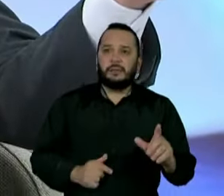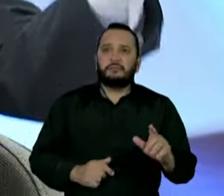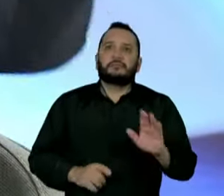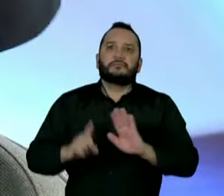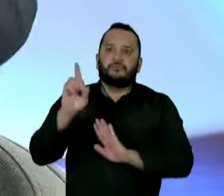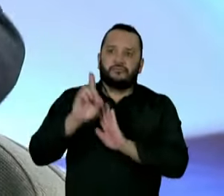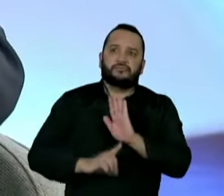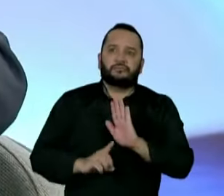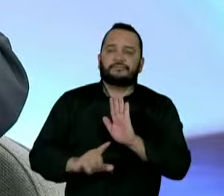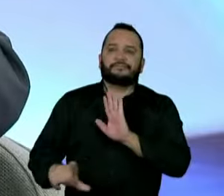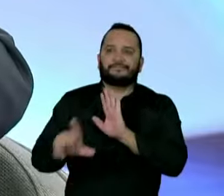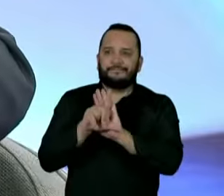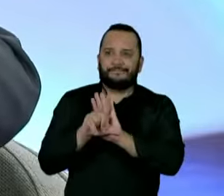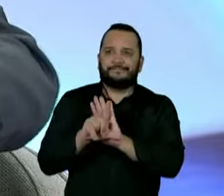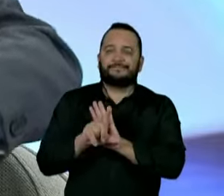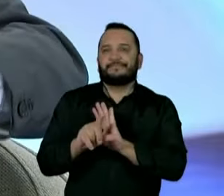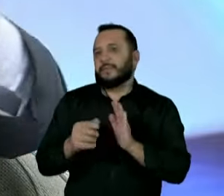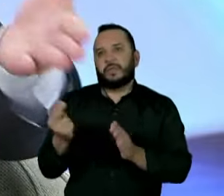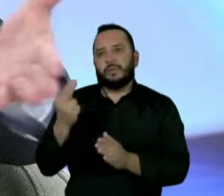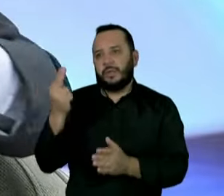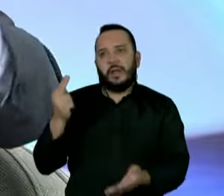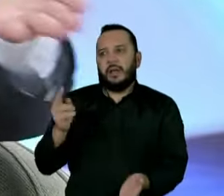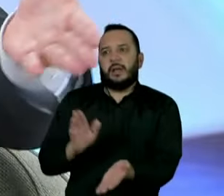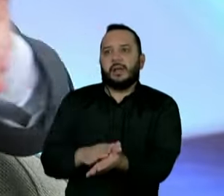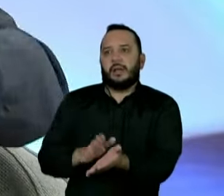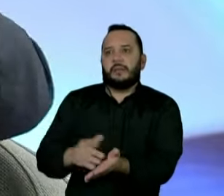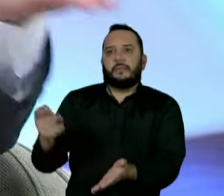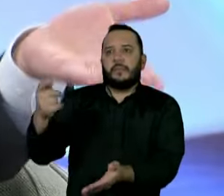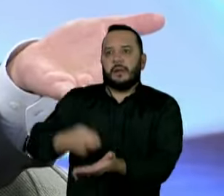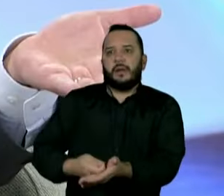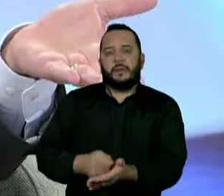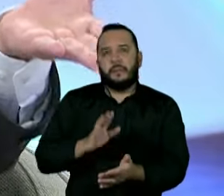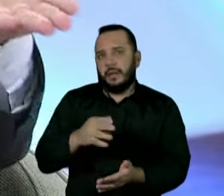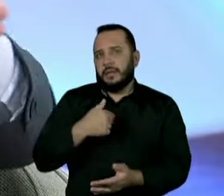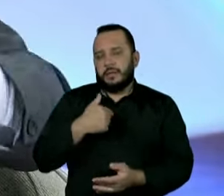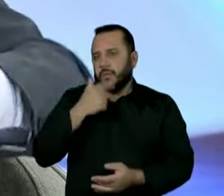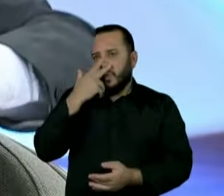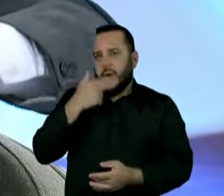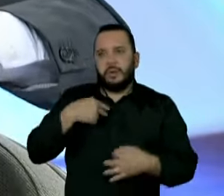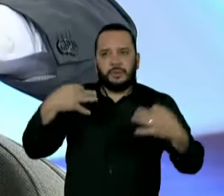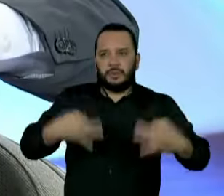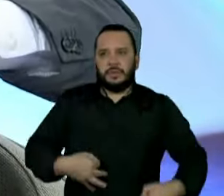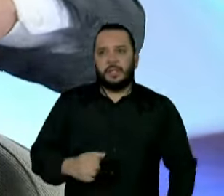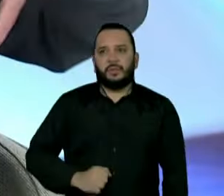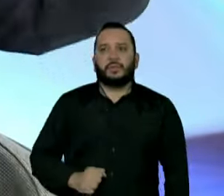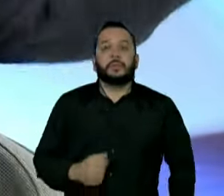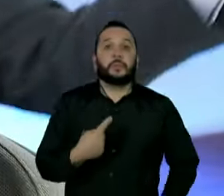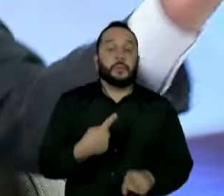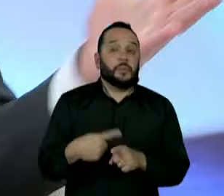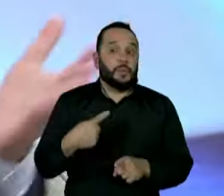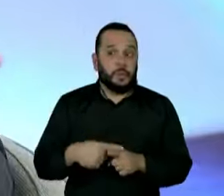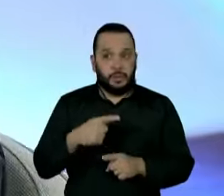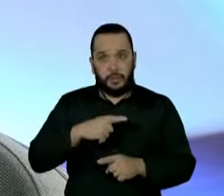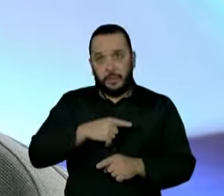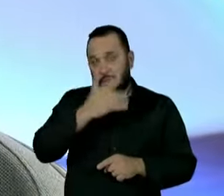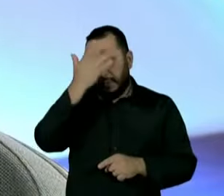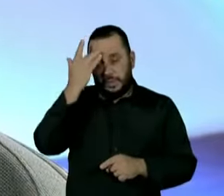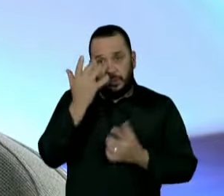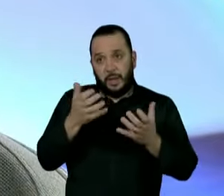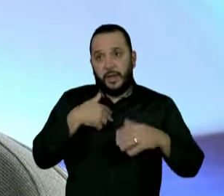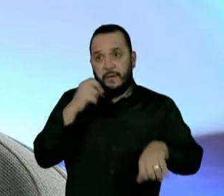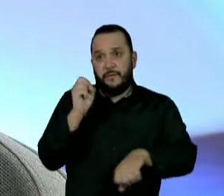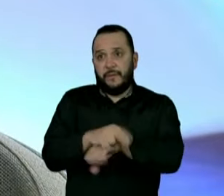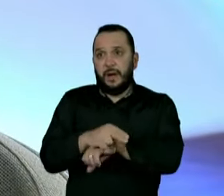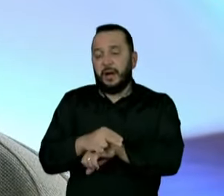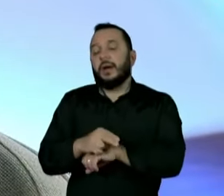há possibilidade de se cobrar. Mas acho completamente injusto que se você tenha um monte de gente esperando para ter uma vaga